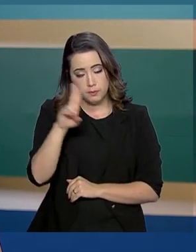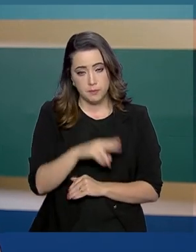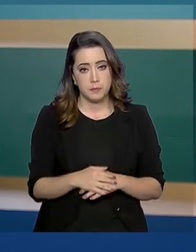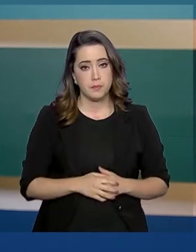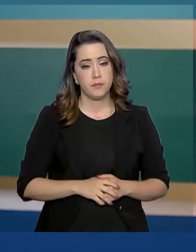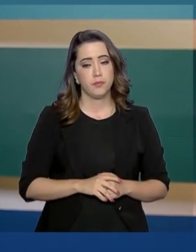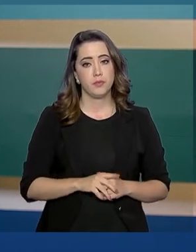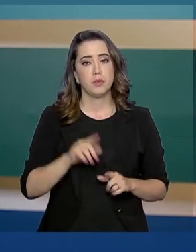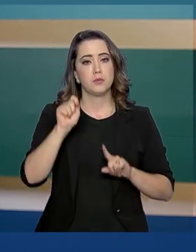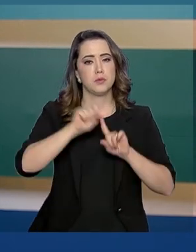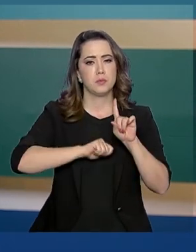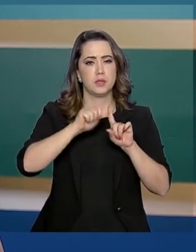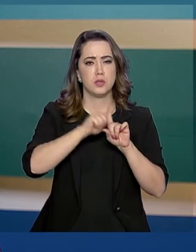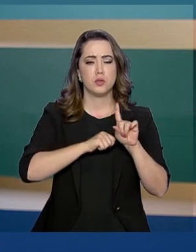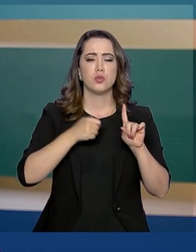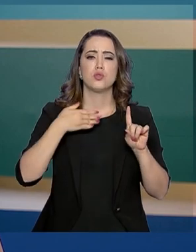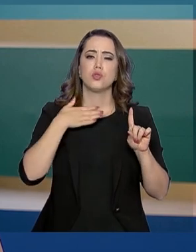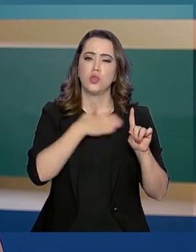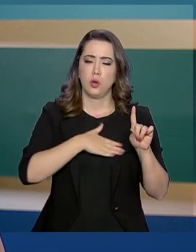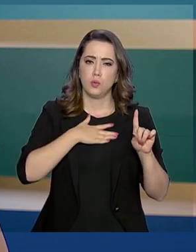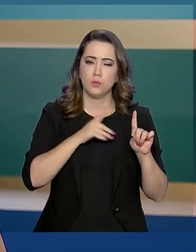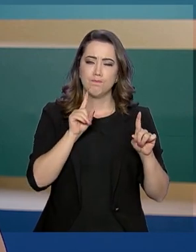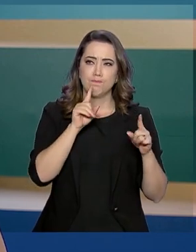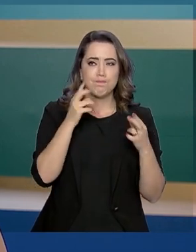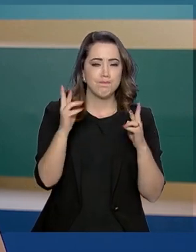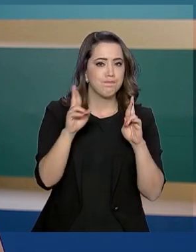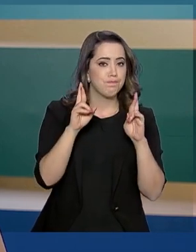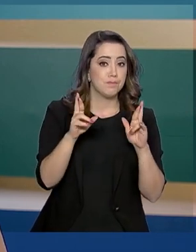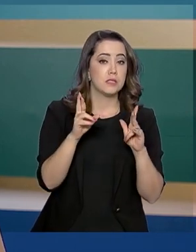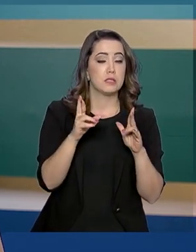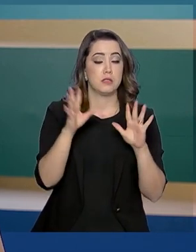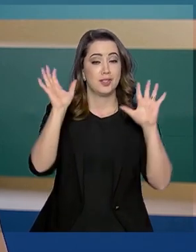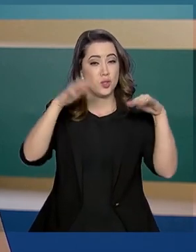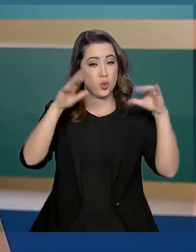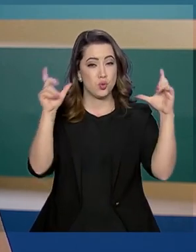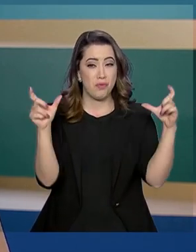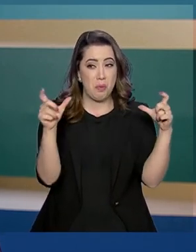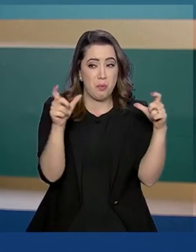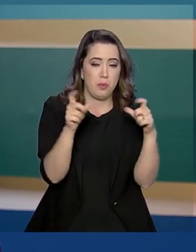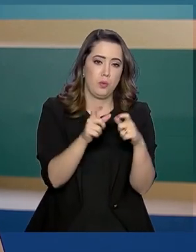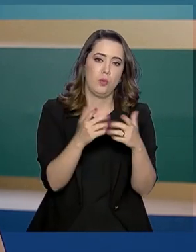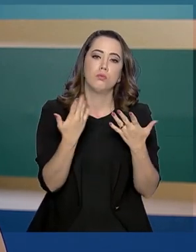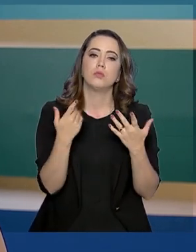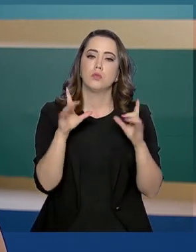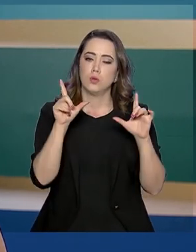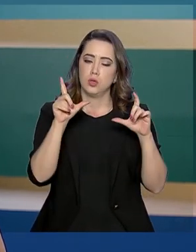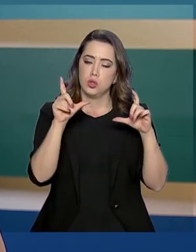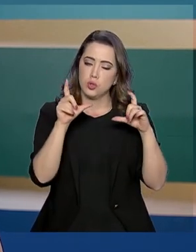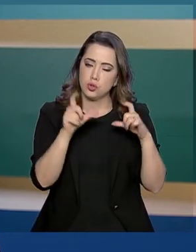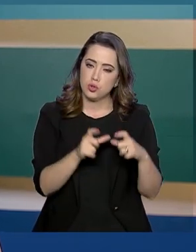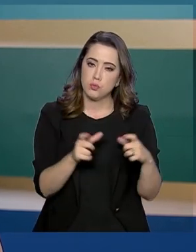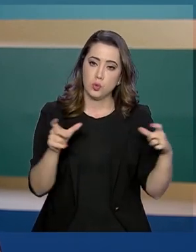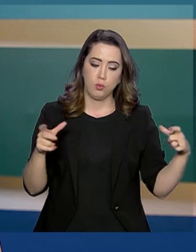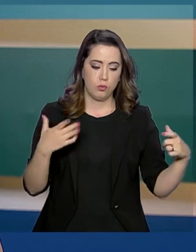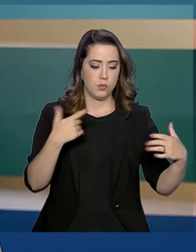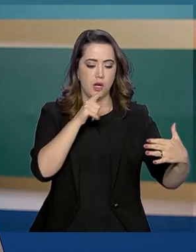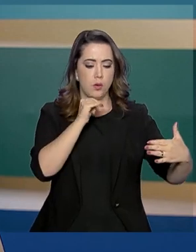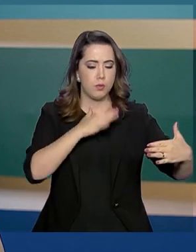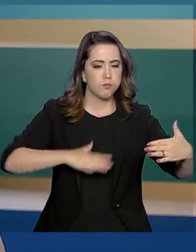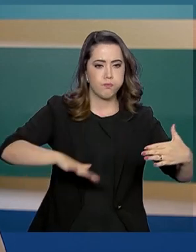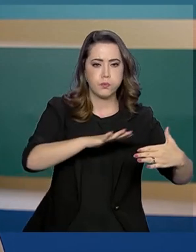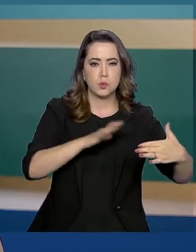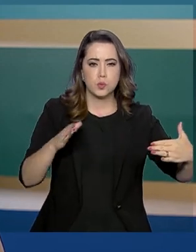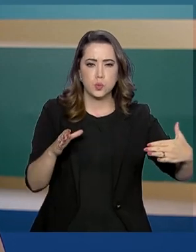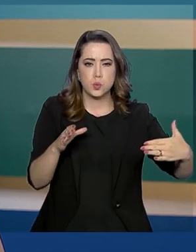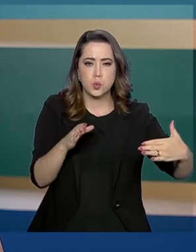mês de agosto é de chuvas abaixo da média histórica, o que poderá reduzir os níveis dos principais reservatórios do país. Esse